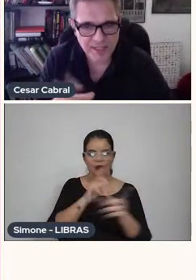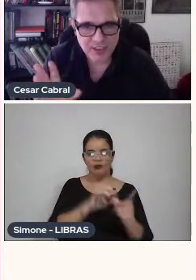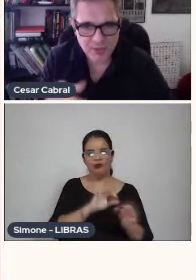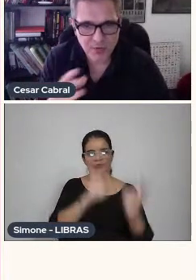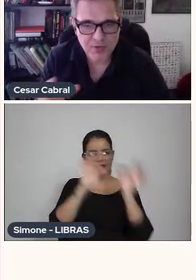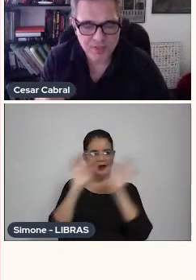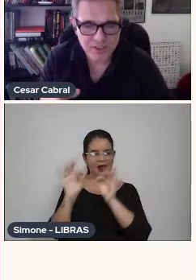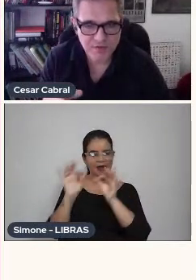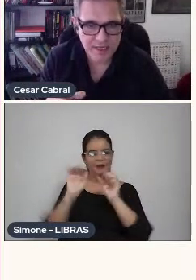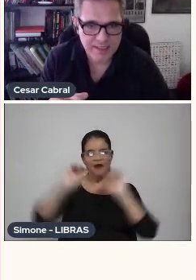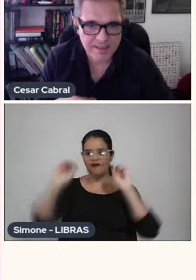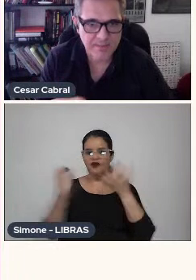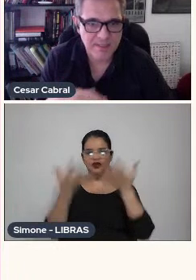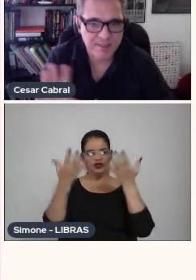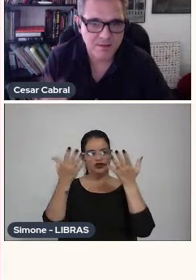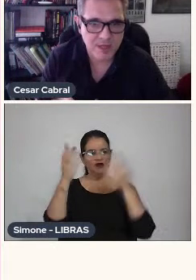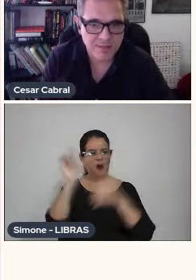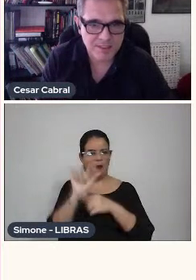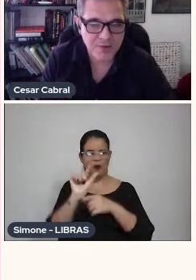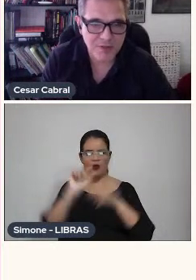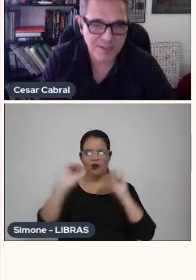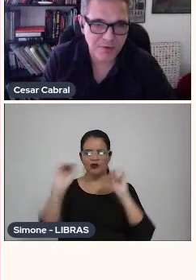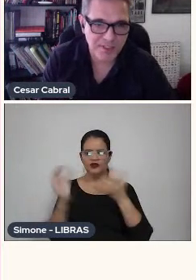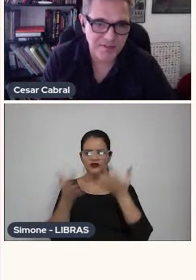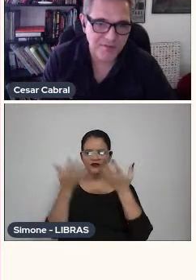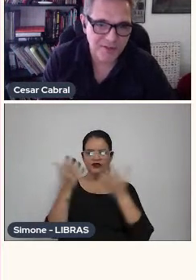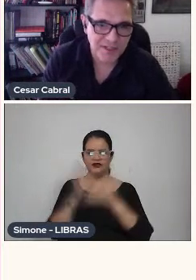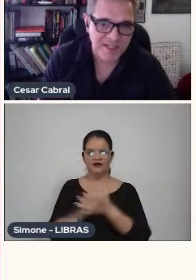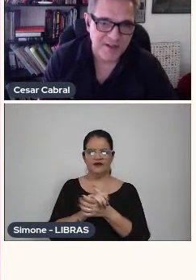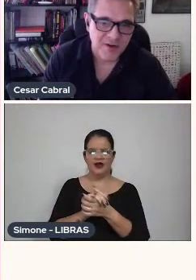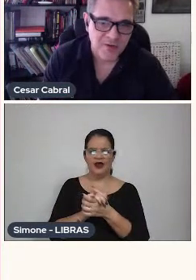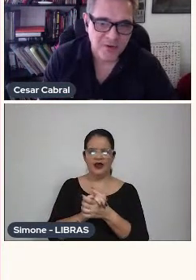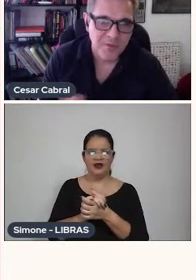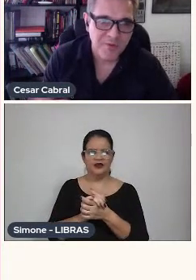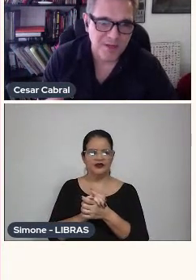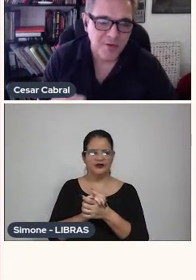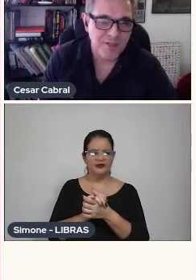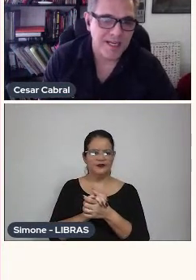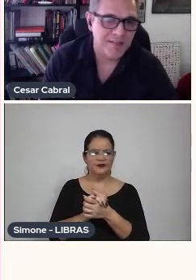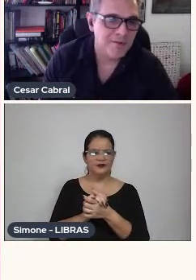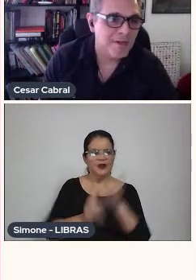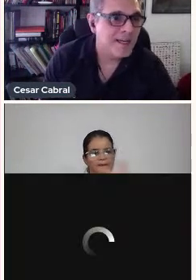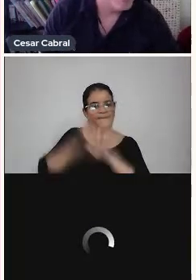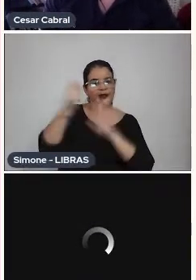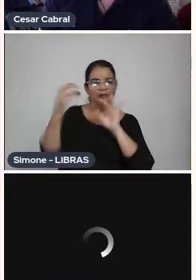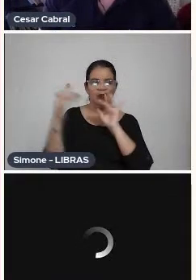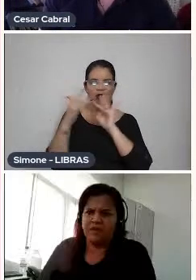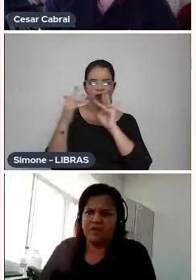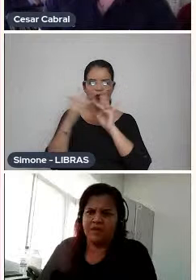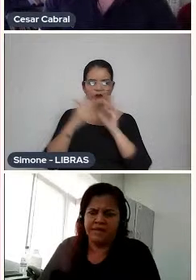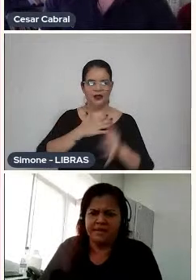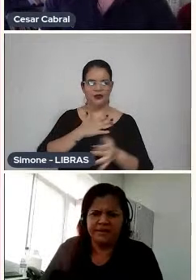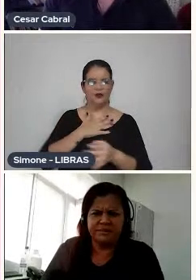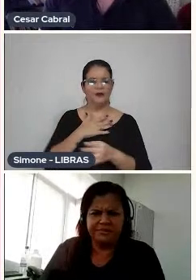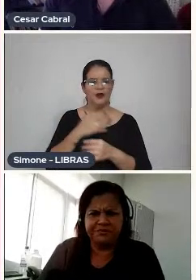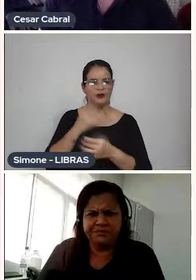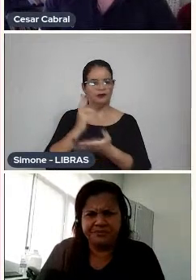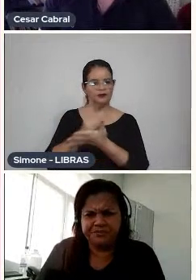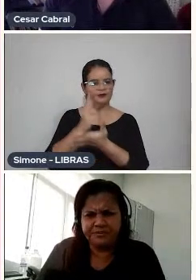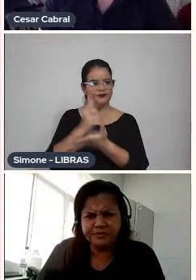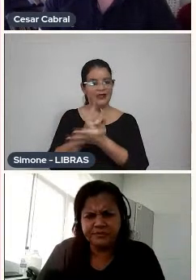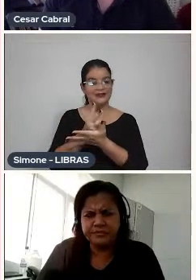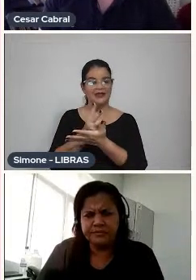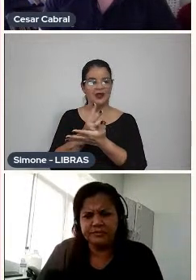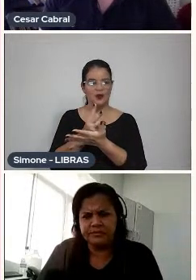alguns festivais, tinham poucos festivais, mas eu acabei circulando um pouquinho, foi o meu primeiro contato, na sequência, acabei,